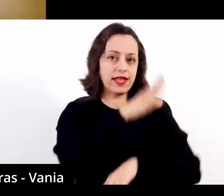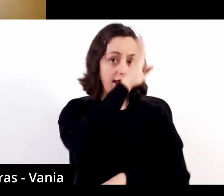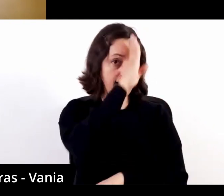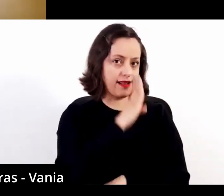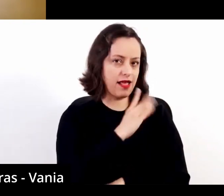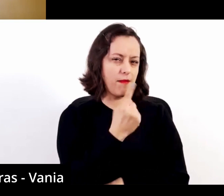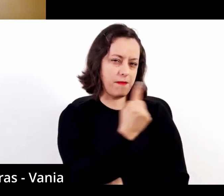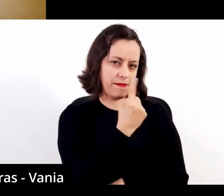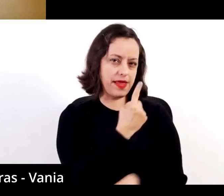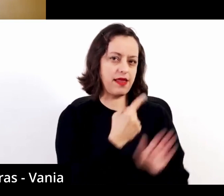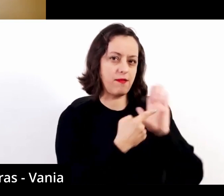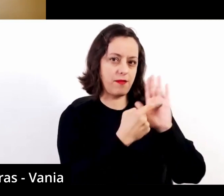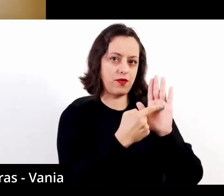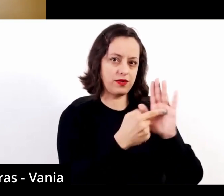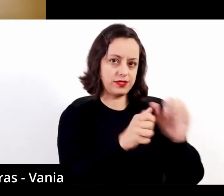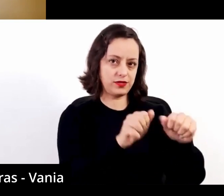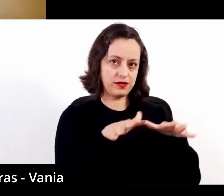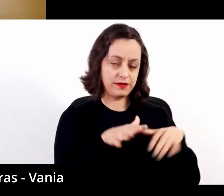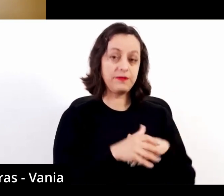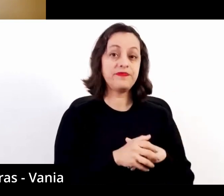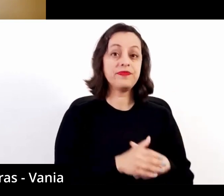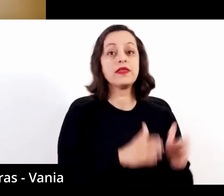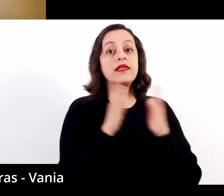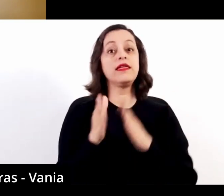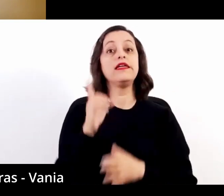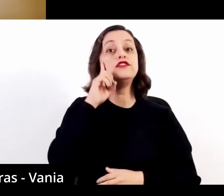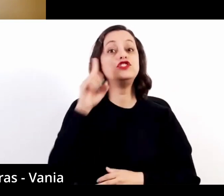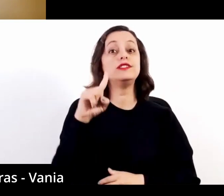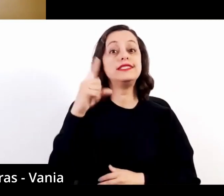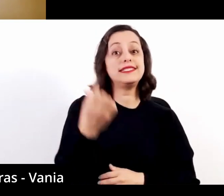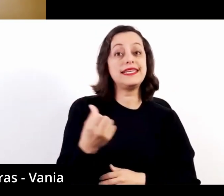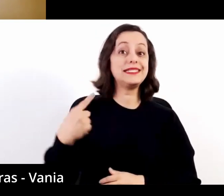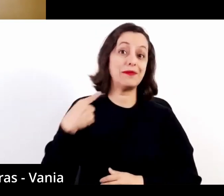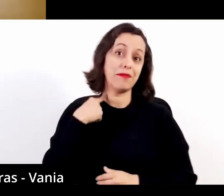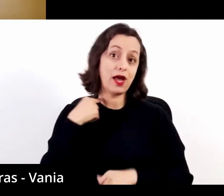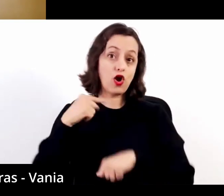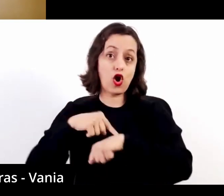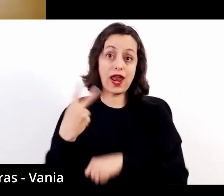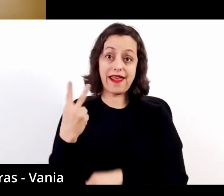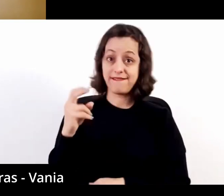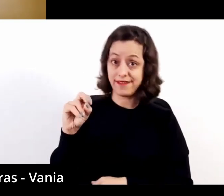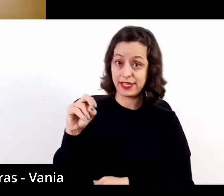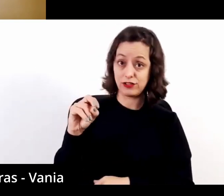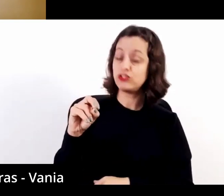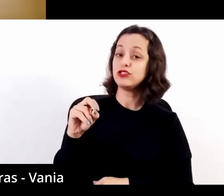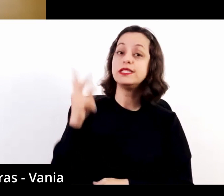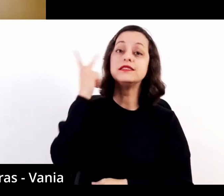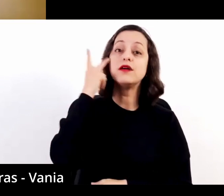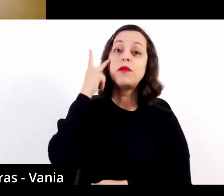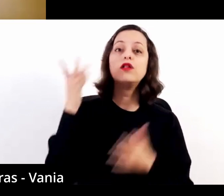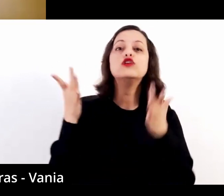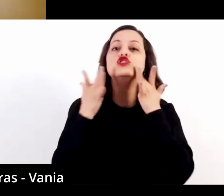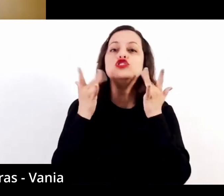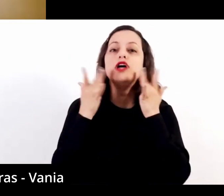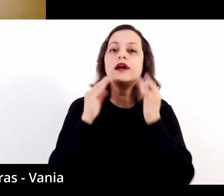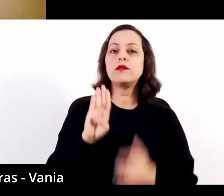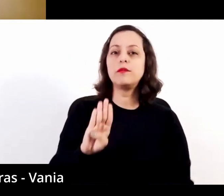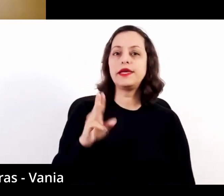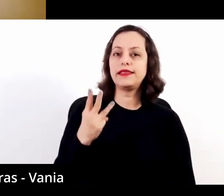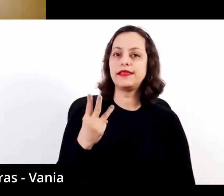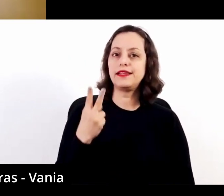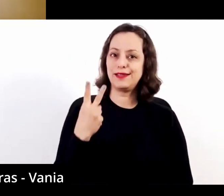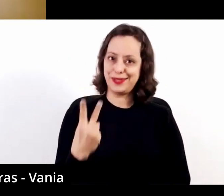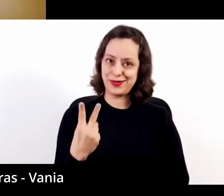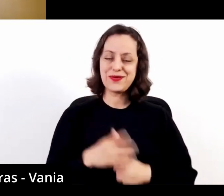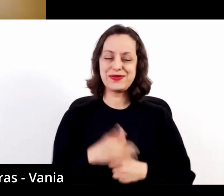franca nesse primeiro concerto, e no dia 16 de maio, às 20 horas, em São Paulo, no Teatro B32.